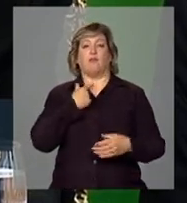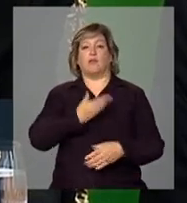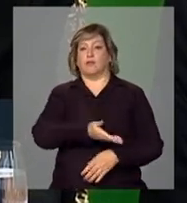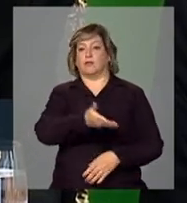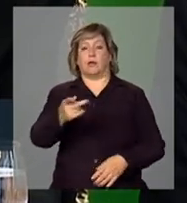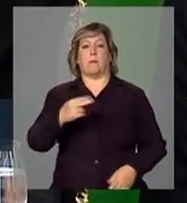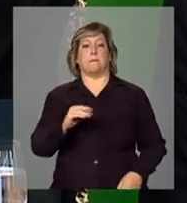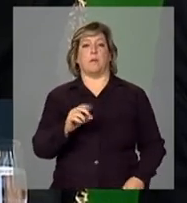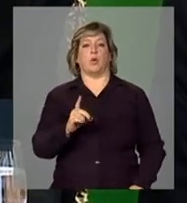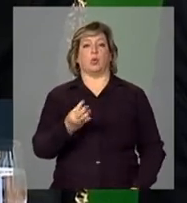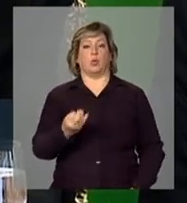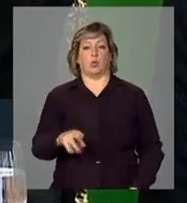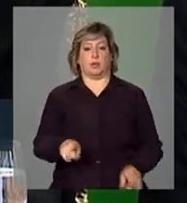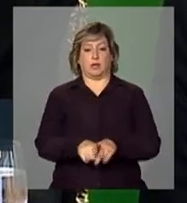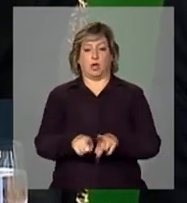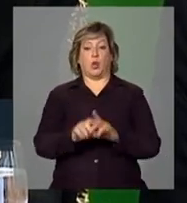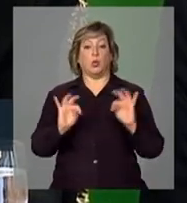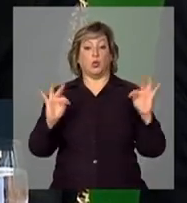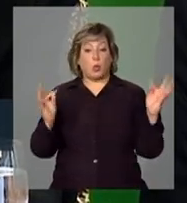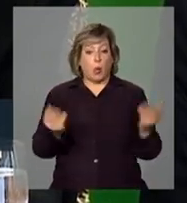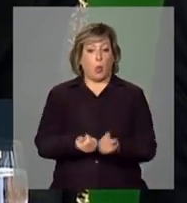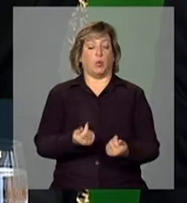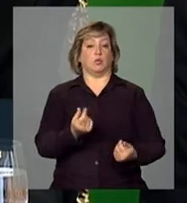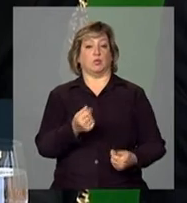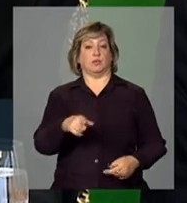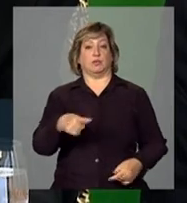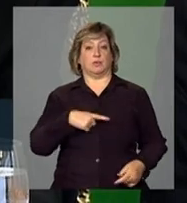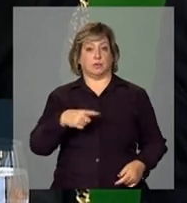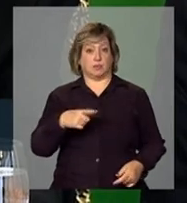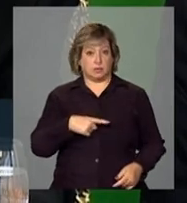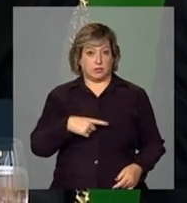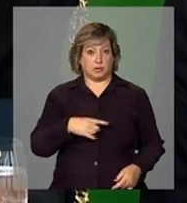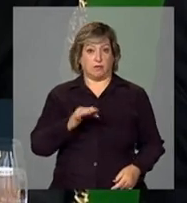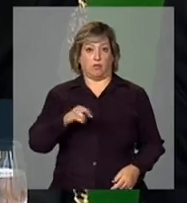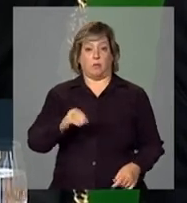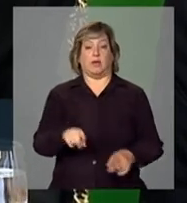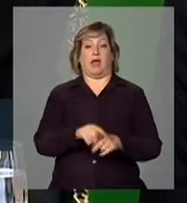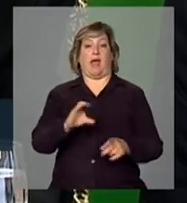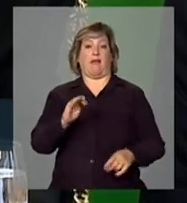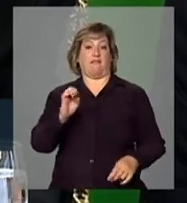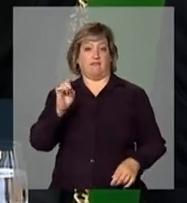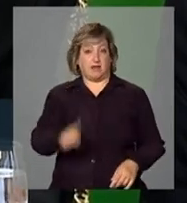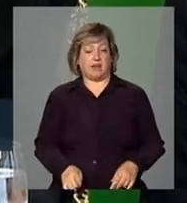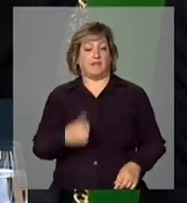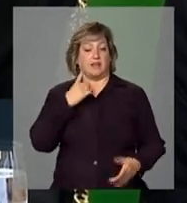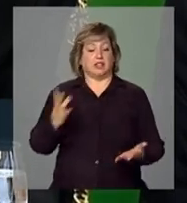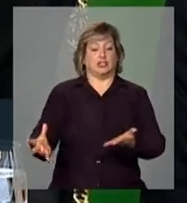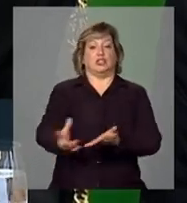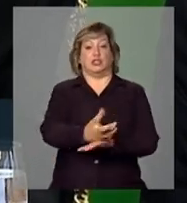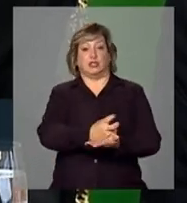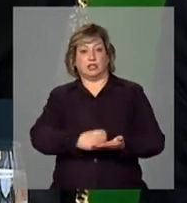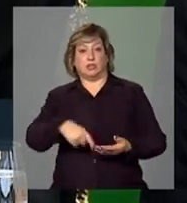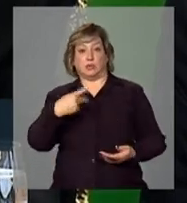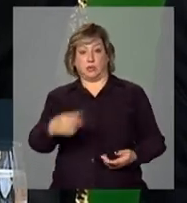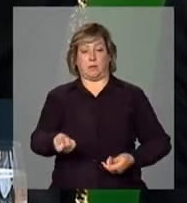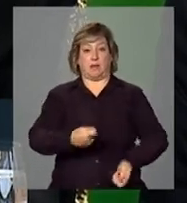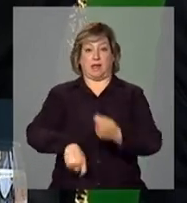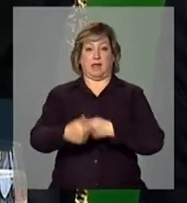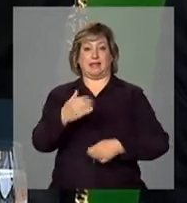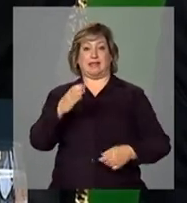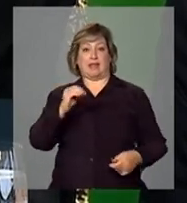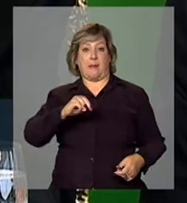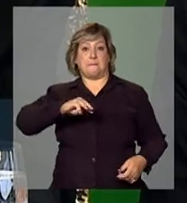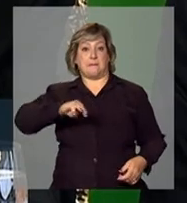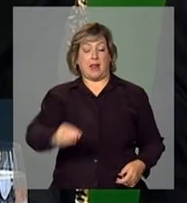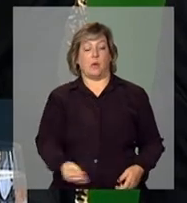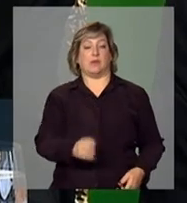todo o recurso do Fundo Café, para comercialização e retirar do mercado, nesse momento, 10 milhões de sacas de